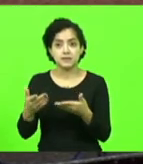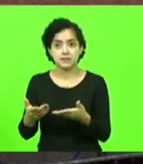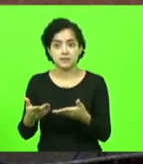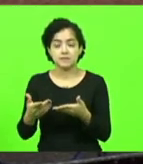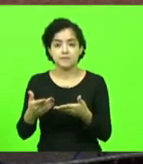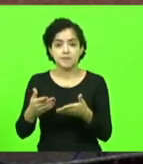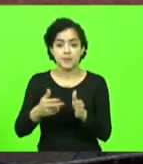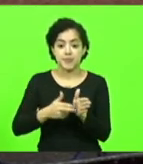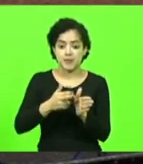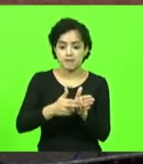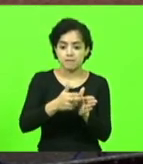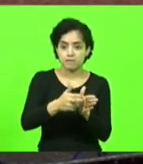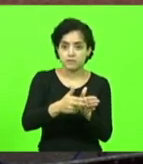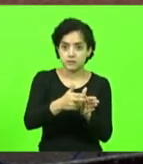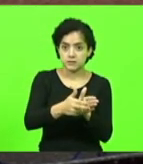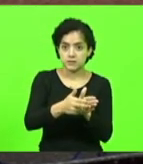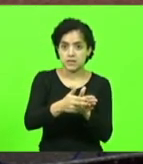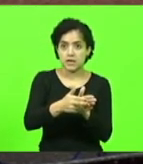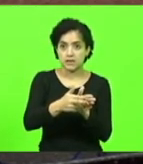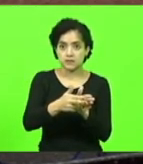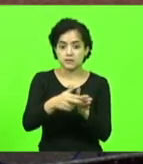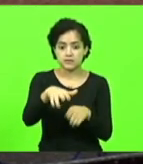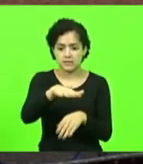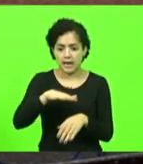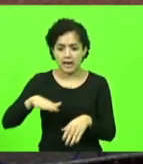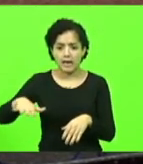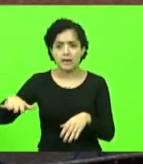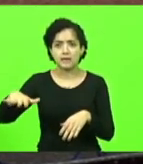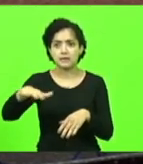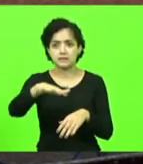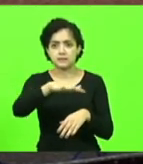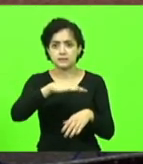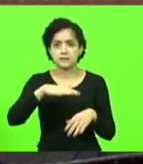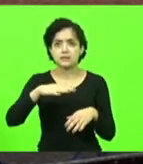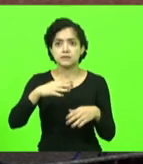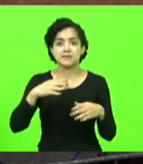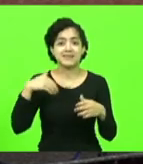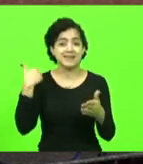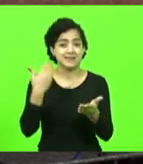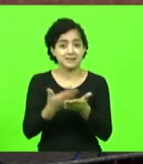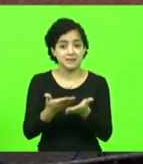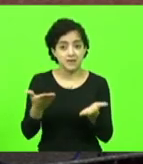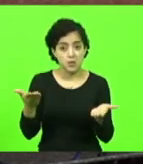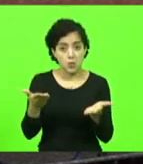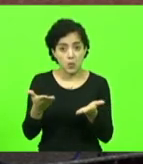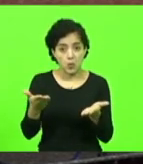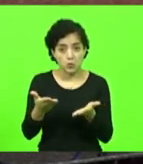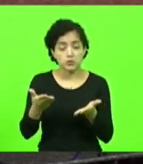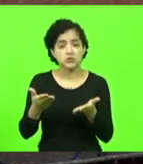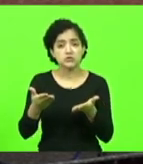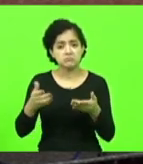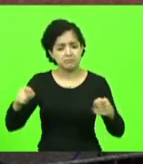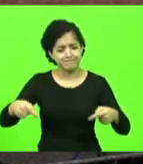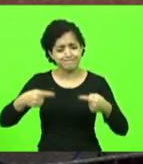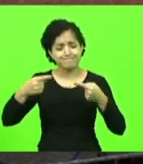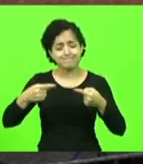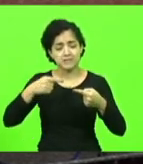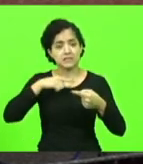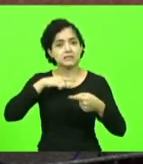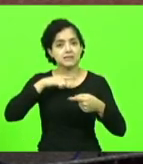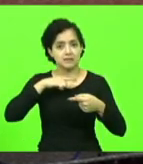estrada de ferro, ficou com grandes áreas naquela região, que até hoje, muitas vezes, ainda tem conflito em